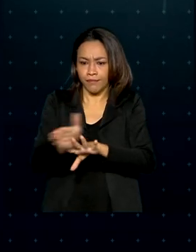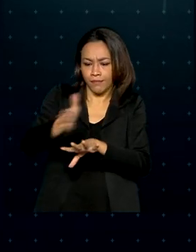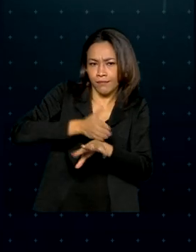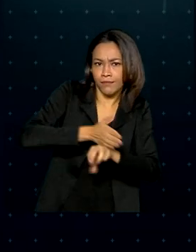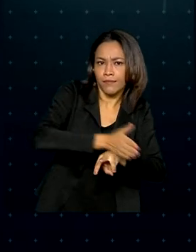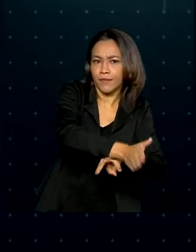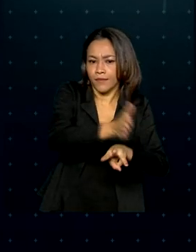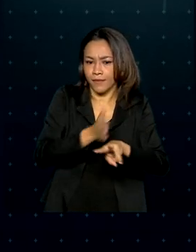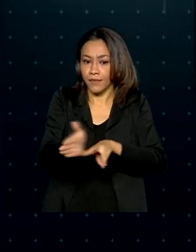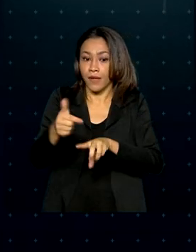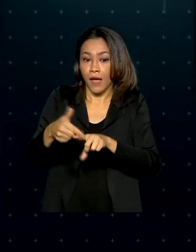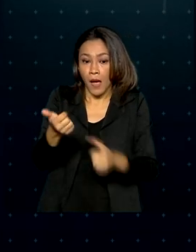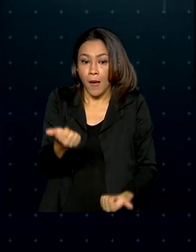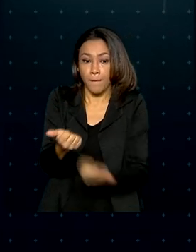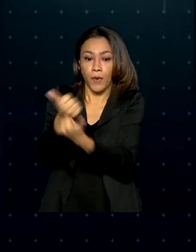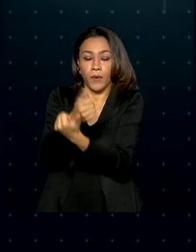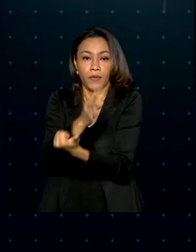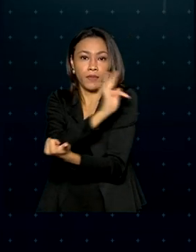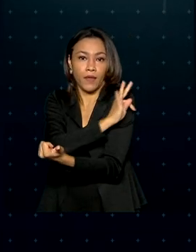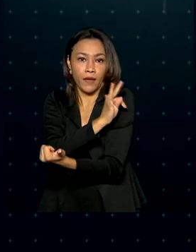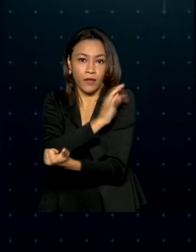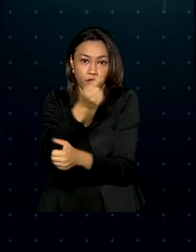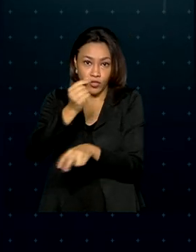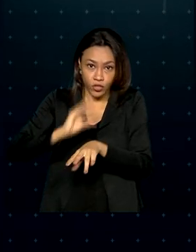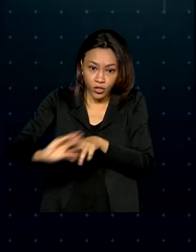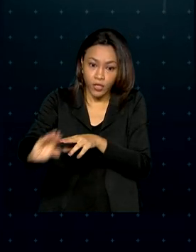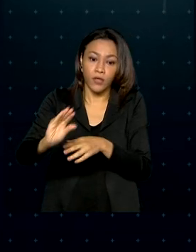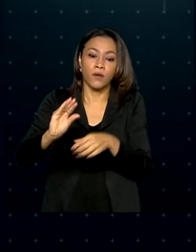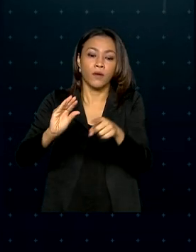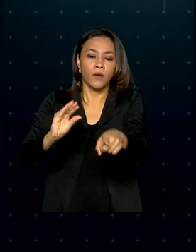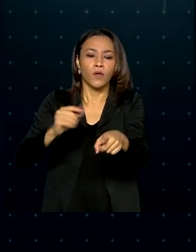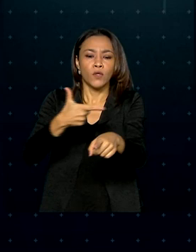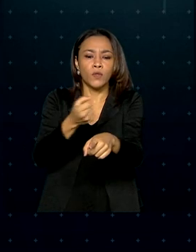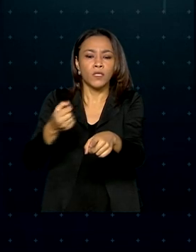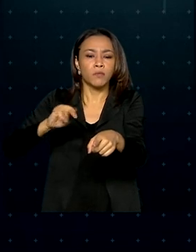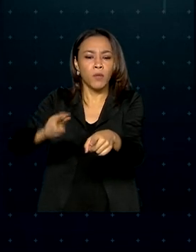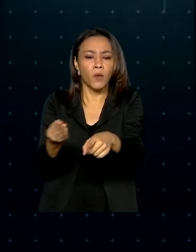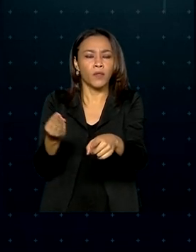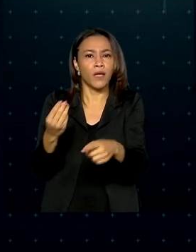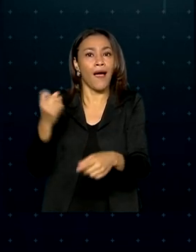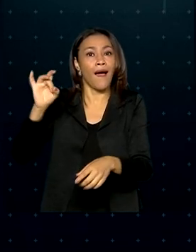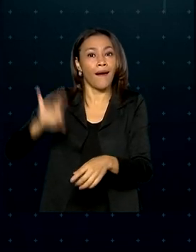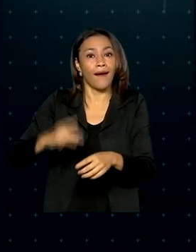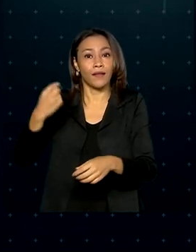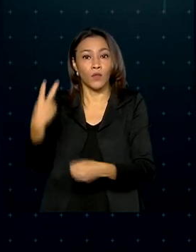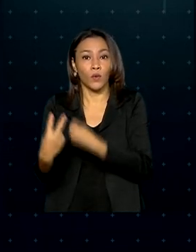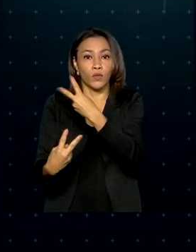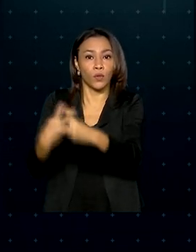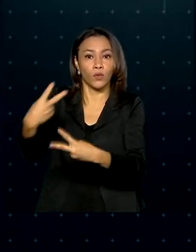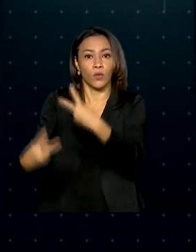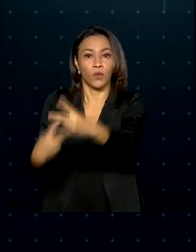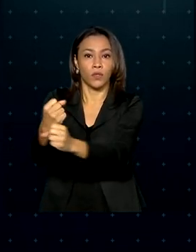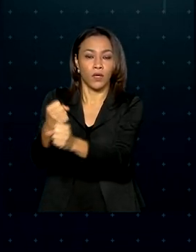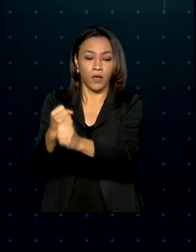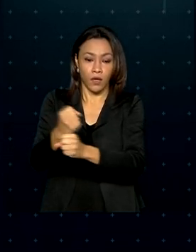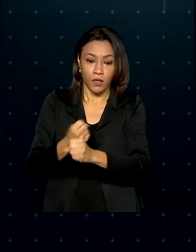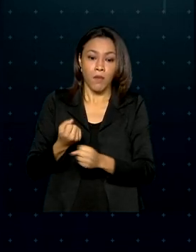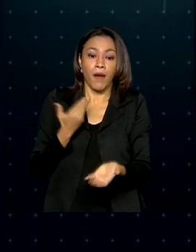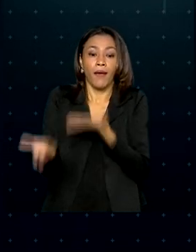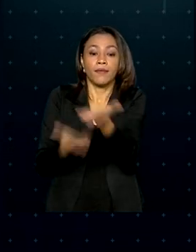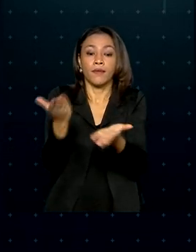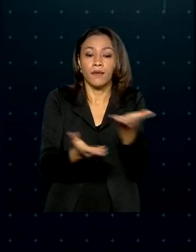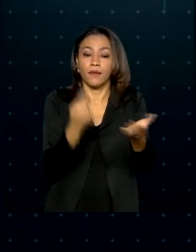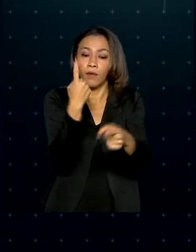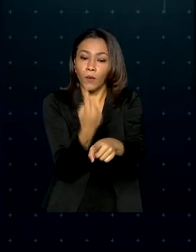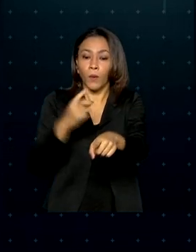técnico e financeiro às escolas com 200 milhões de reais a cada dois anos para atender cerca de um milhão de estudantes